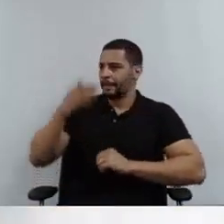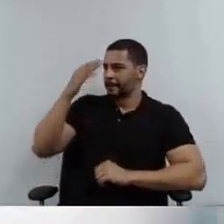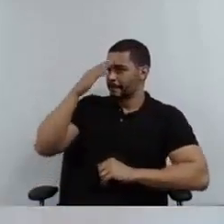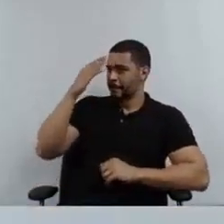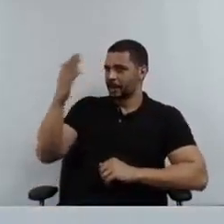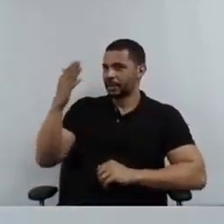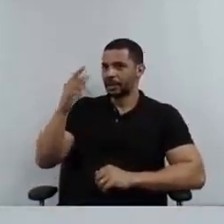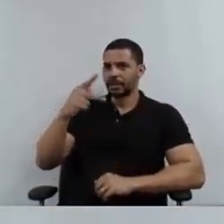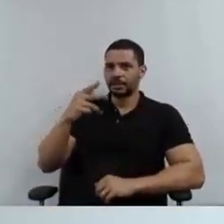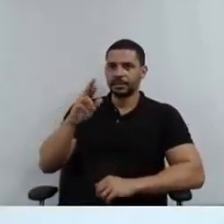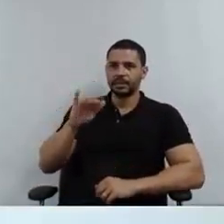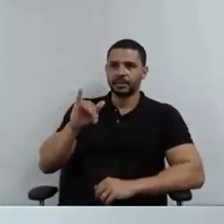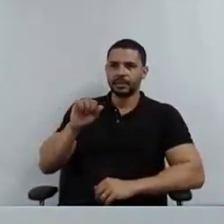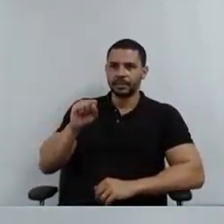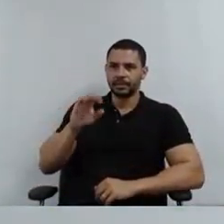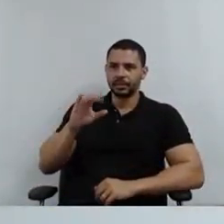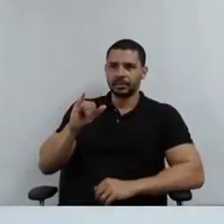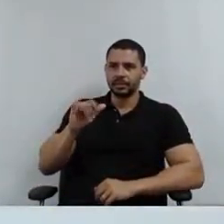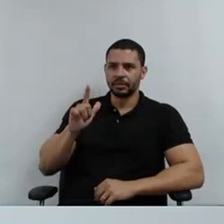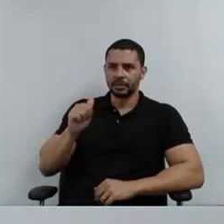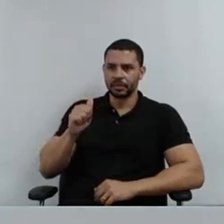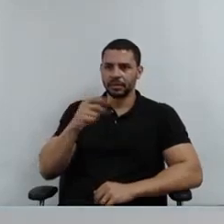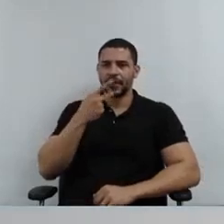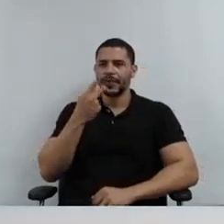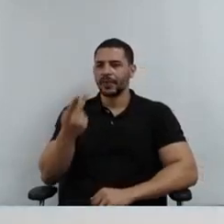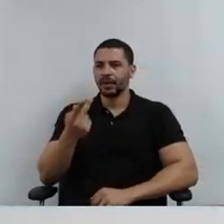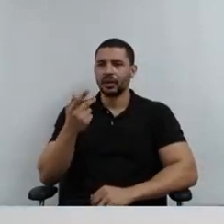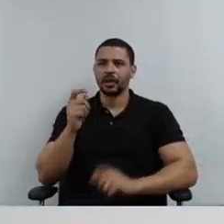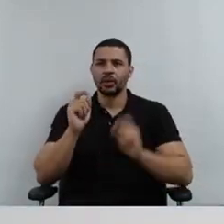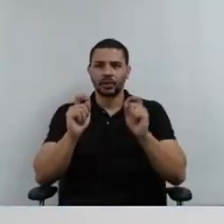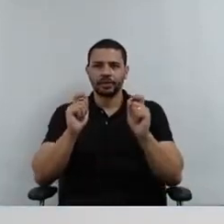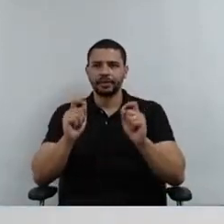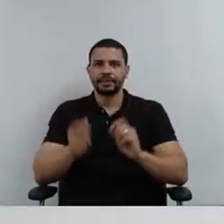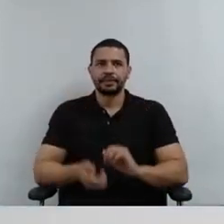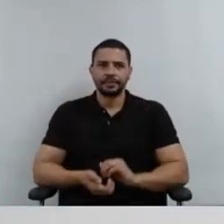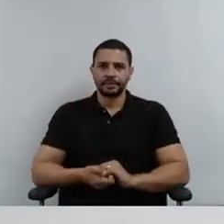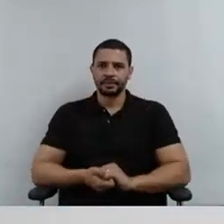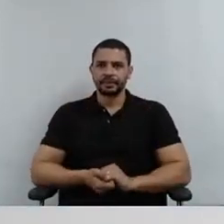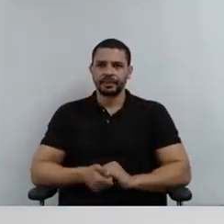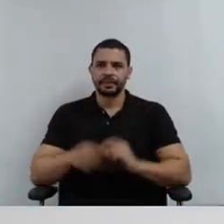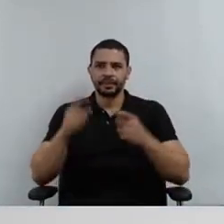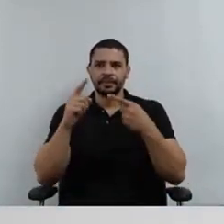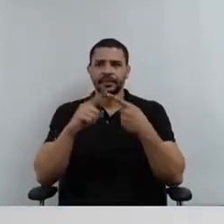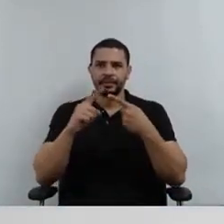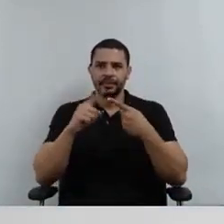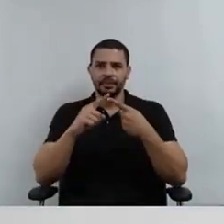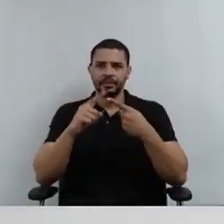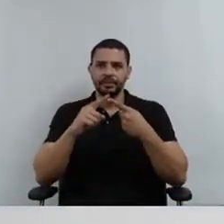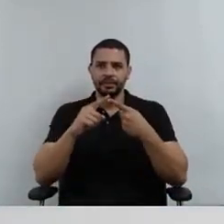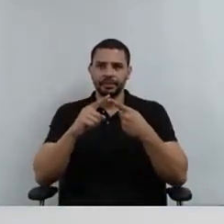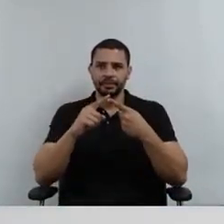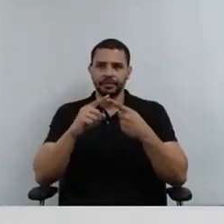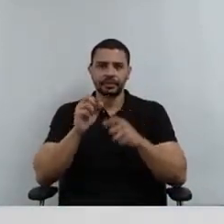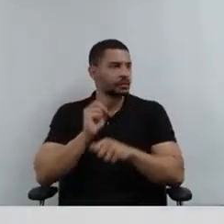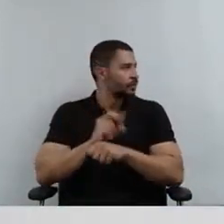pontos aqui da sua fala que eu gostaria de comentar. Bom, com relação primeiro aos cargos, né?